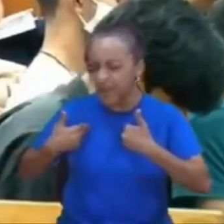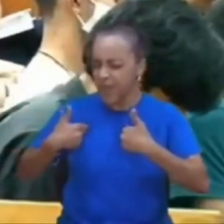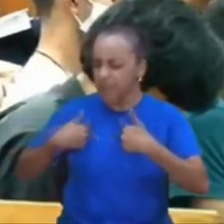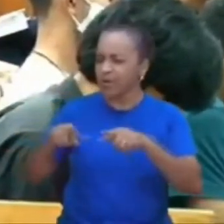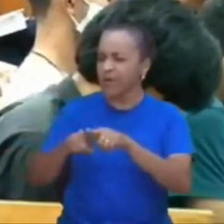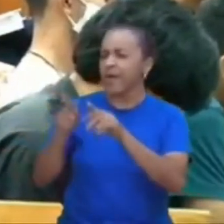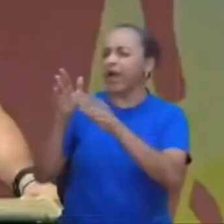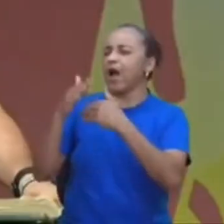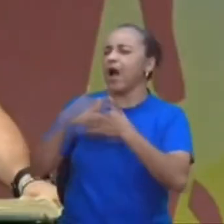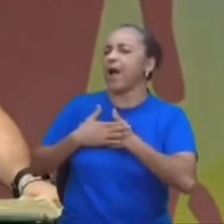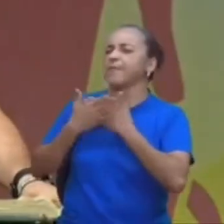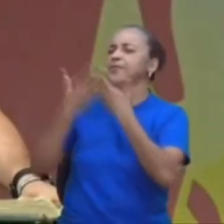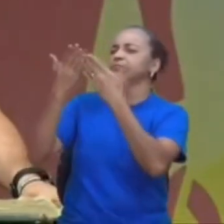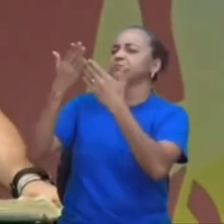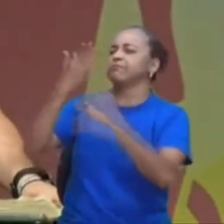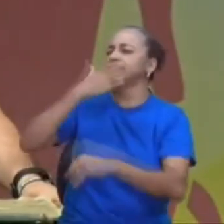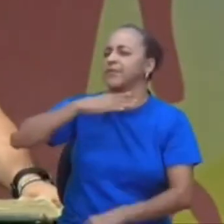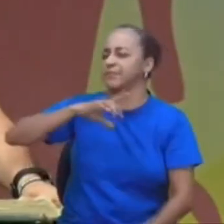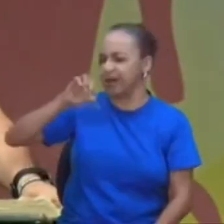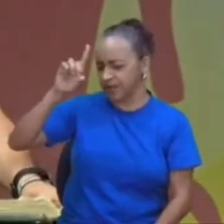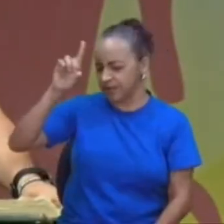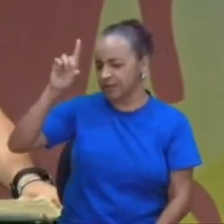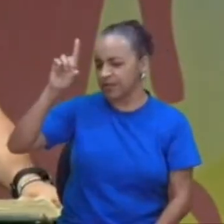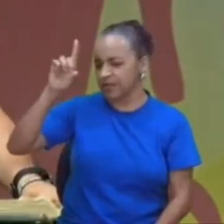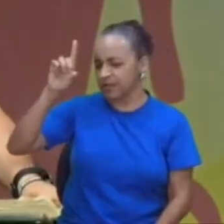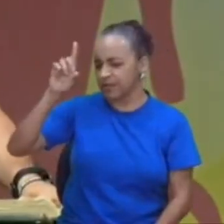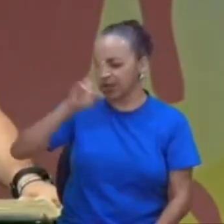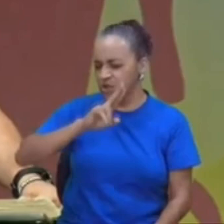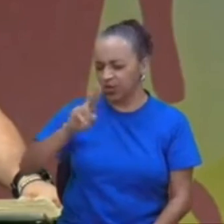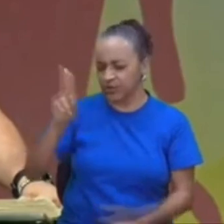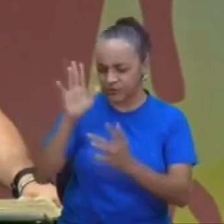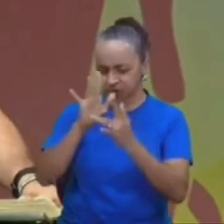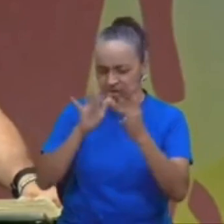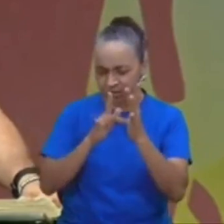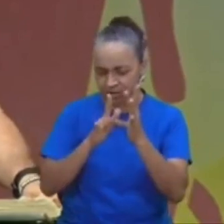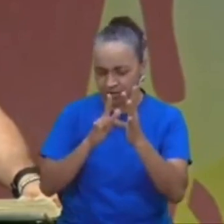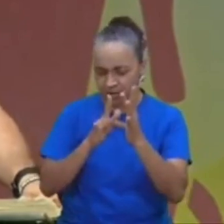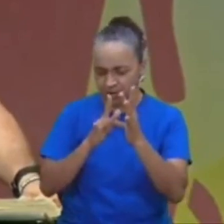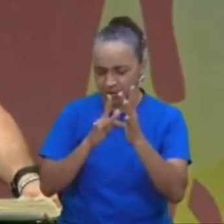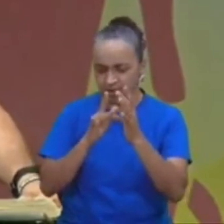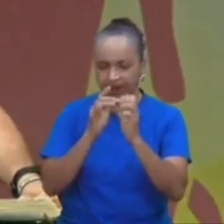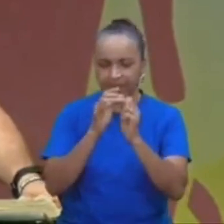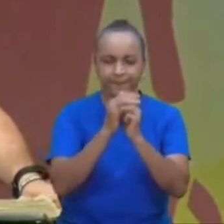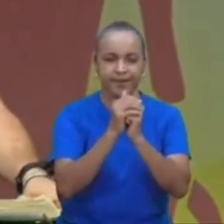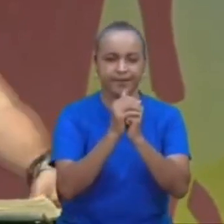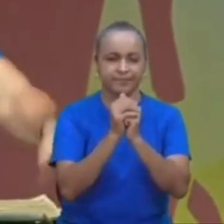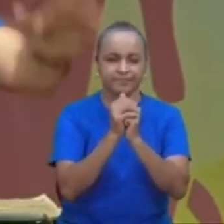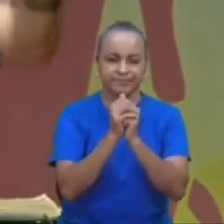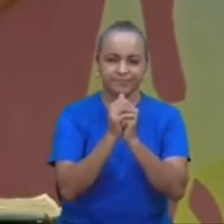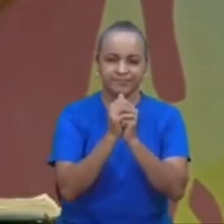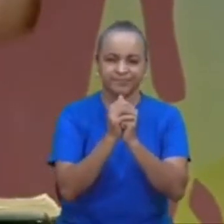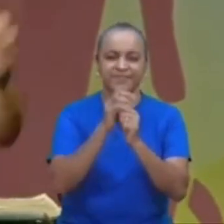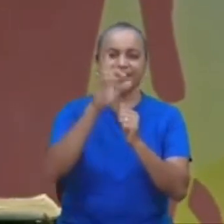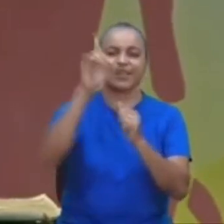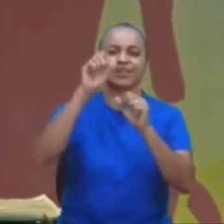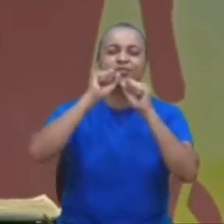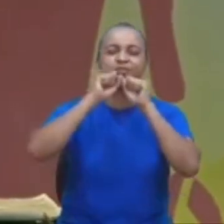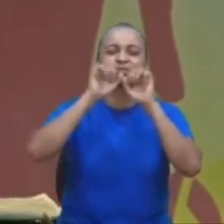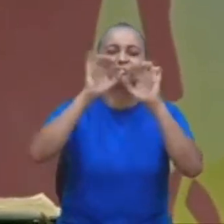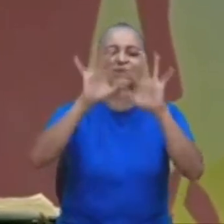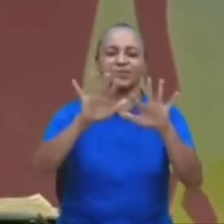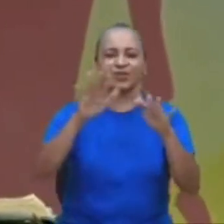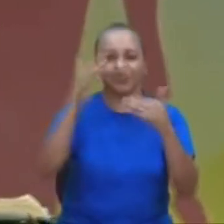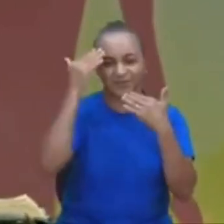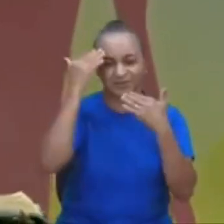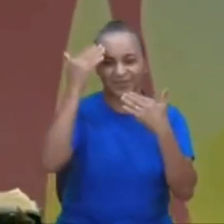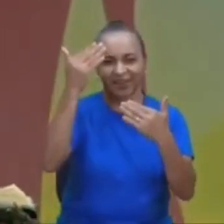também, Papai, em nome de Jesus, Amém, que Deus te abençoe, obrigado.